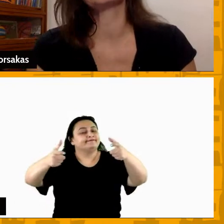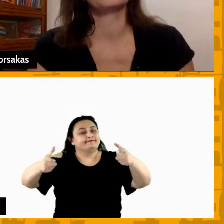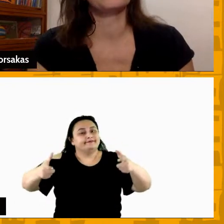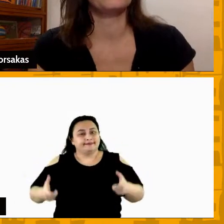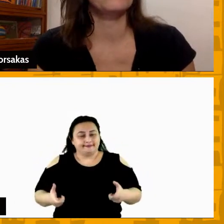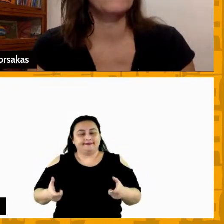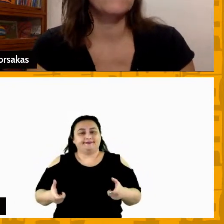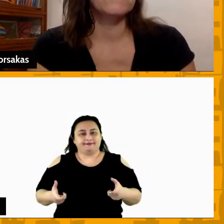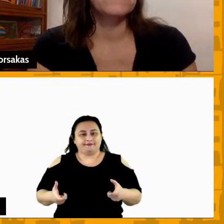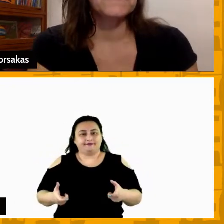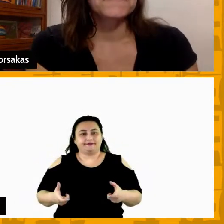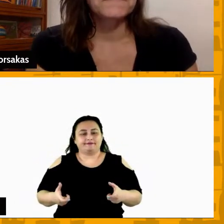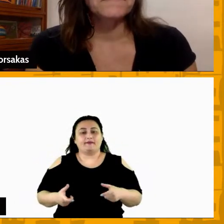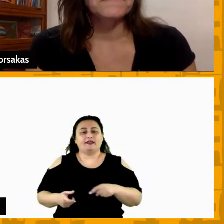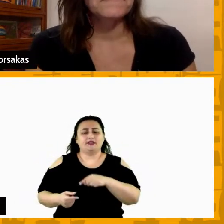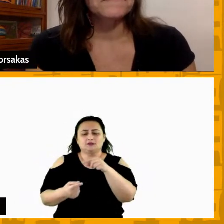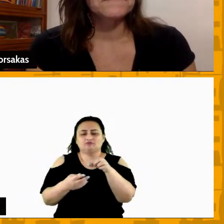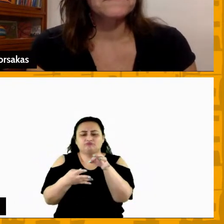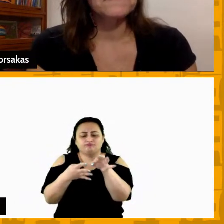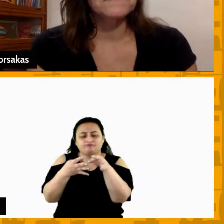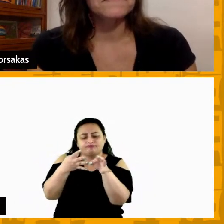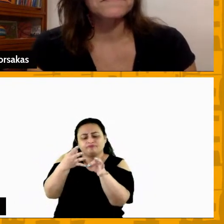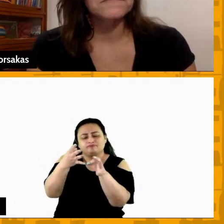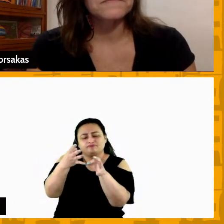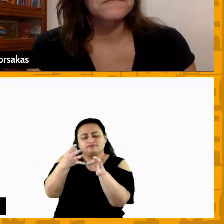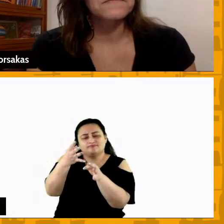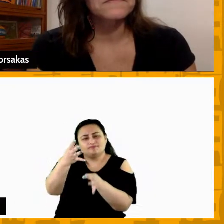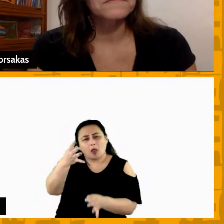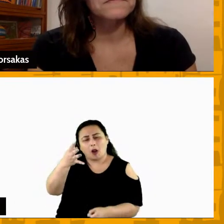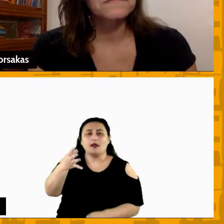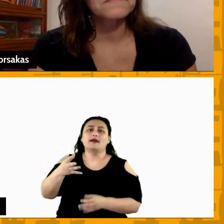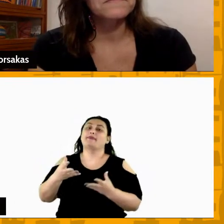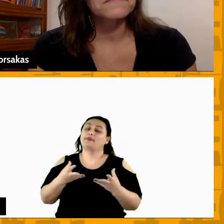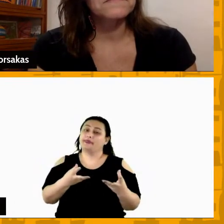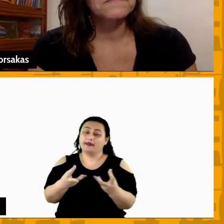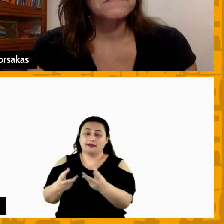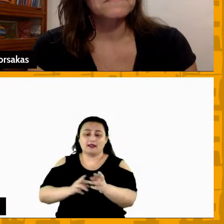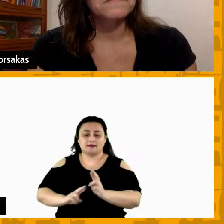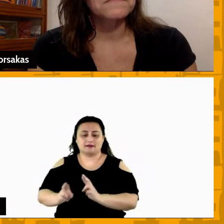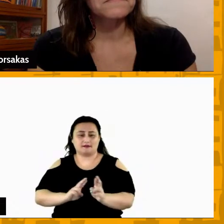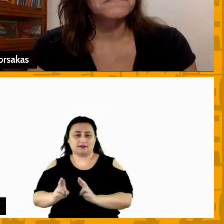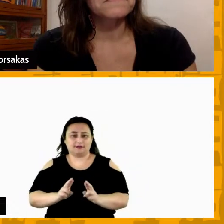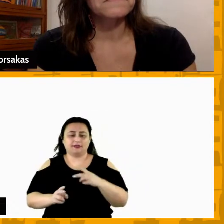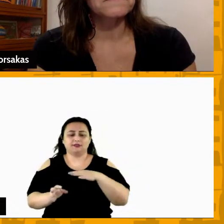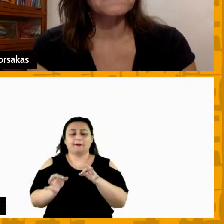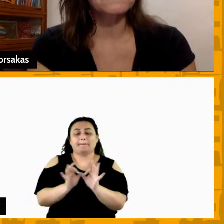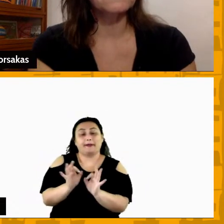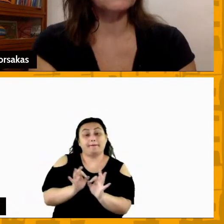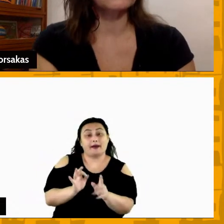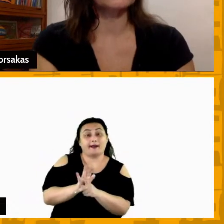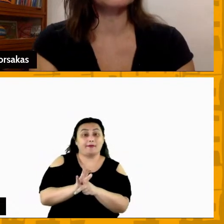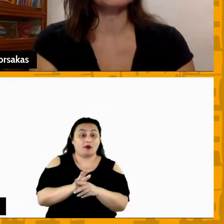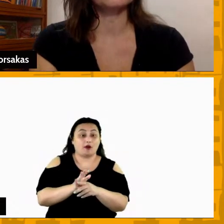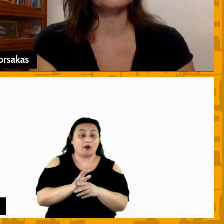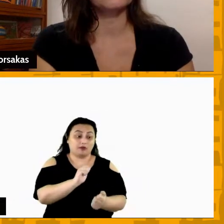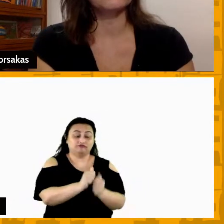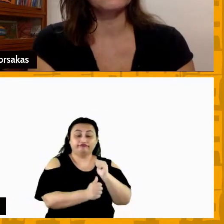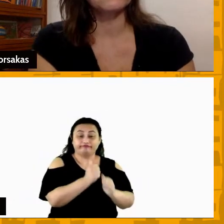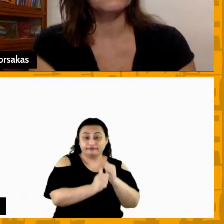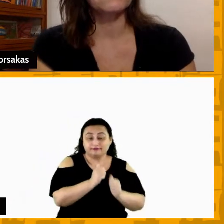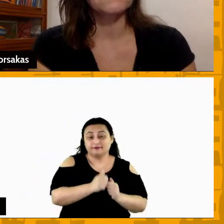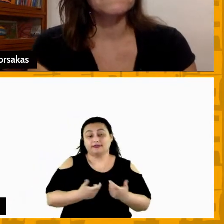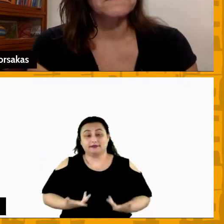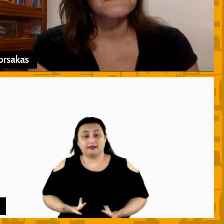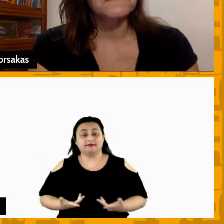as especificidades nessa relação de preparação dos atletas e de que a gente